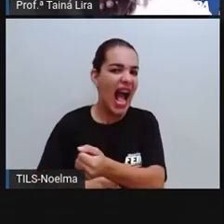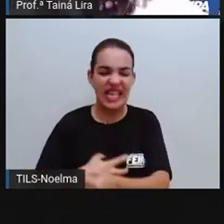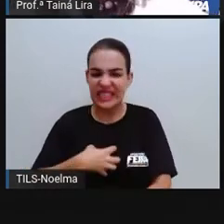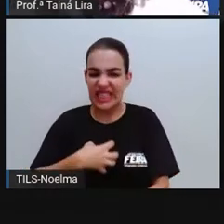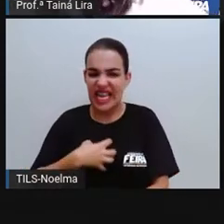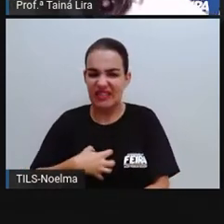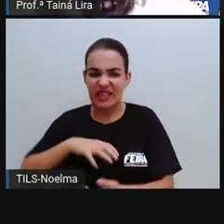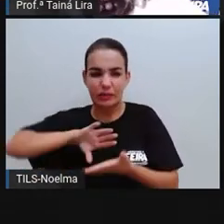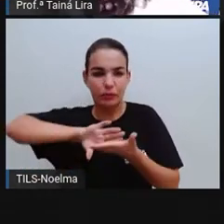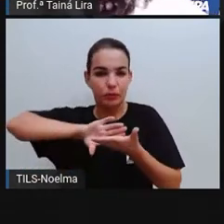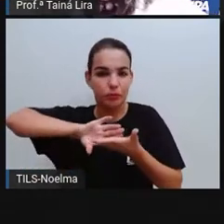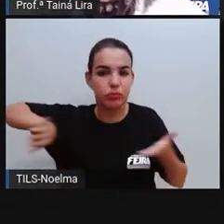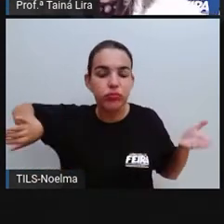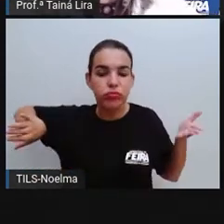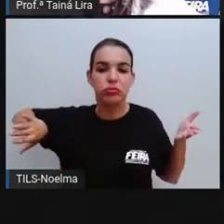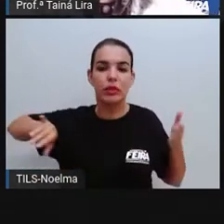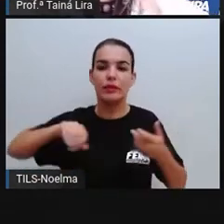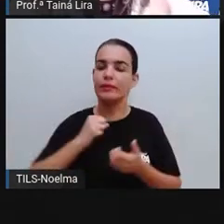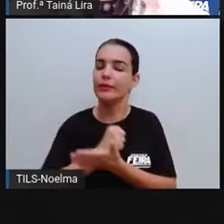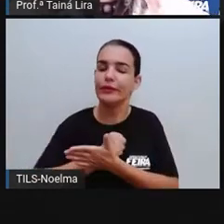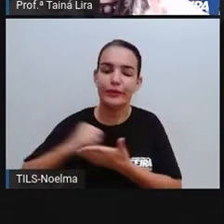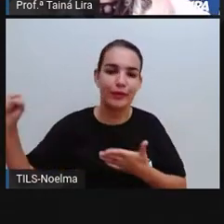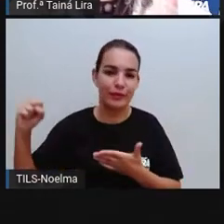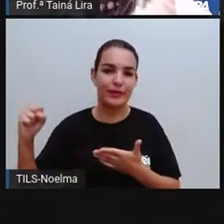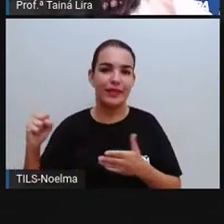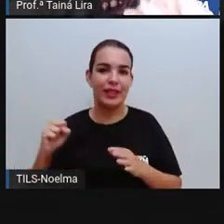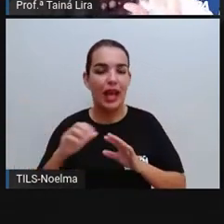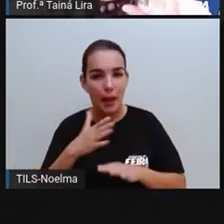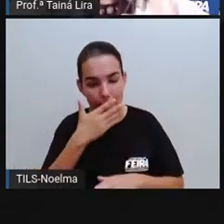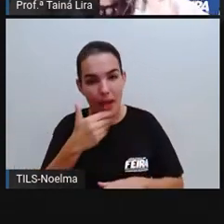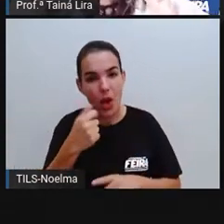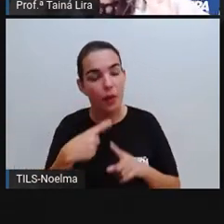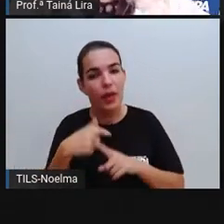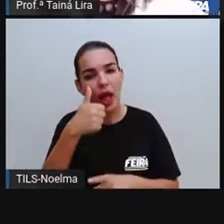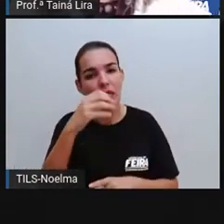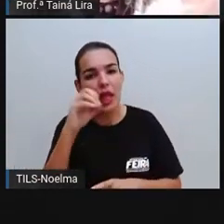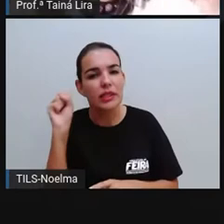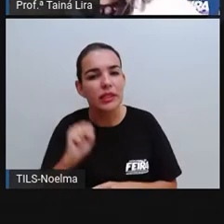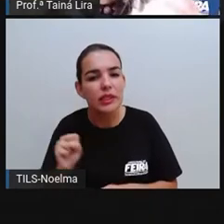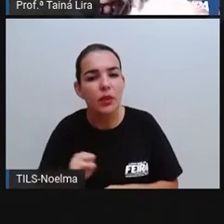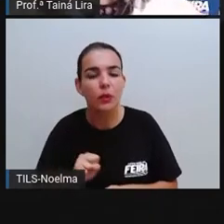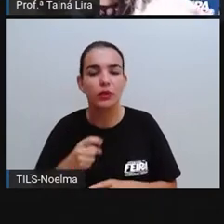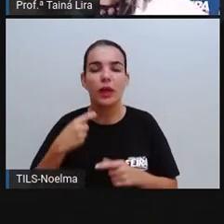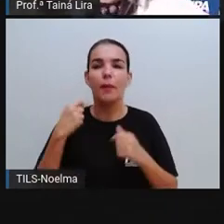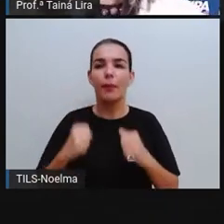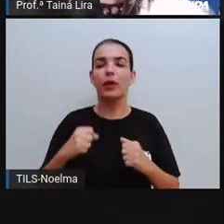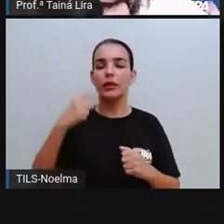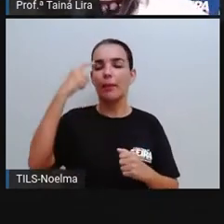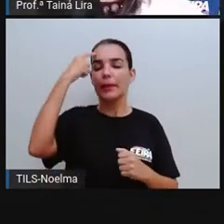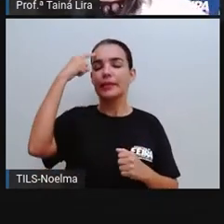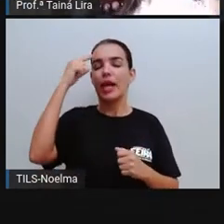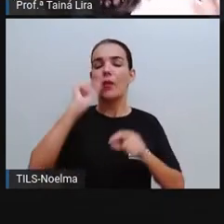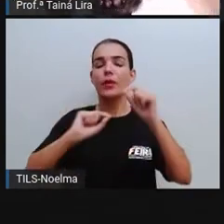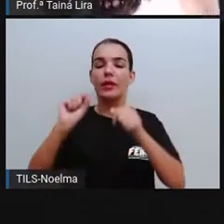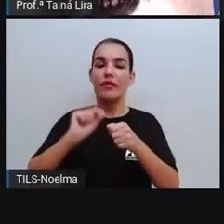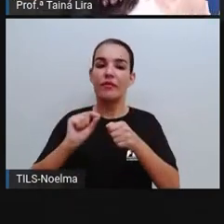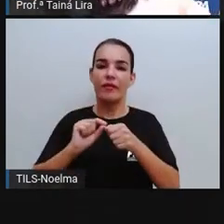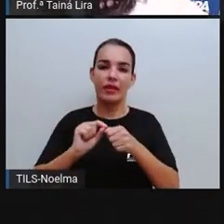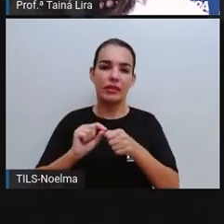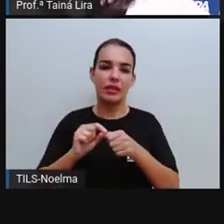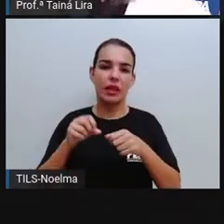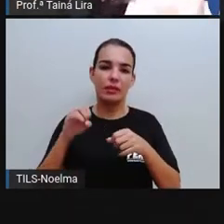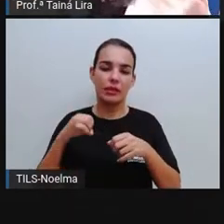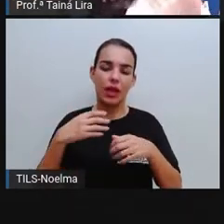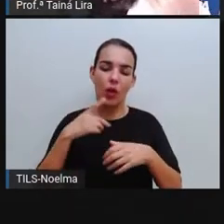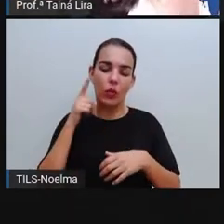São dez segundos aí, mas são dez segundos que a gente consegue pensar aí no que vai fazer, que a gente consegue se